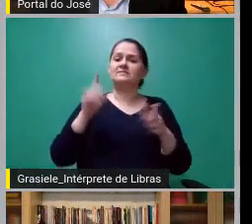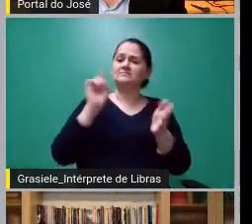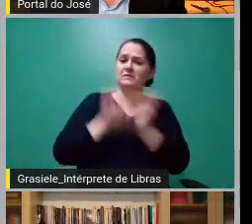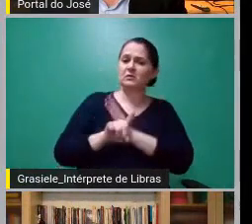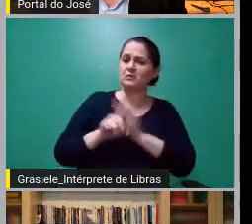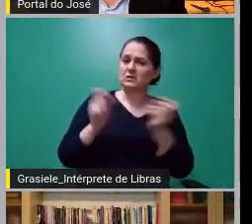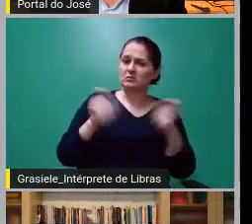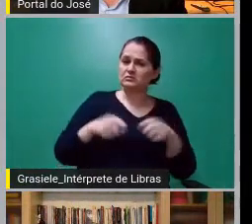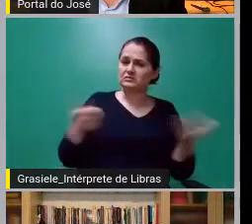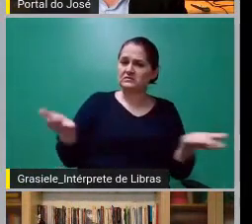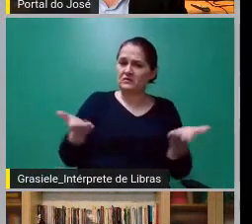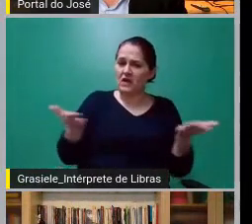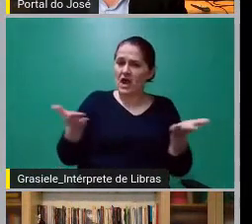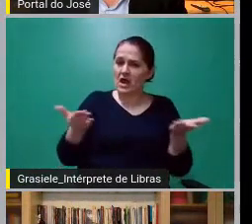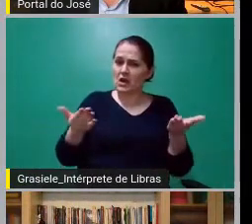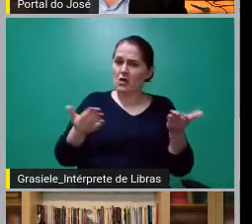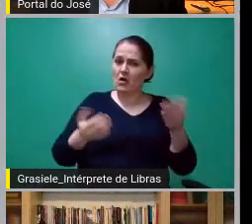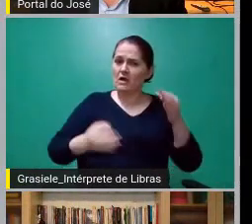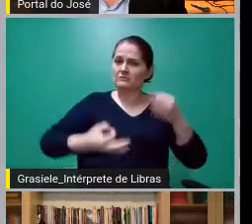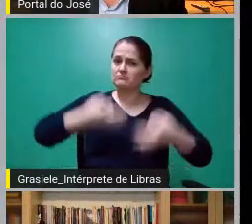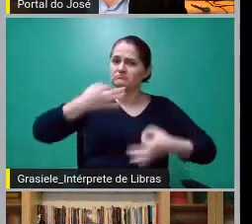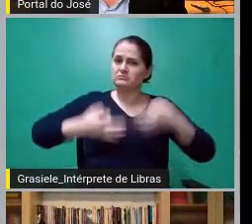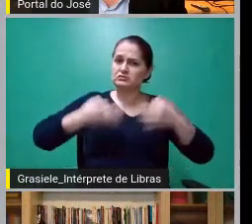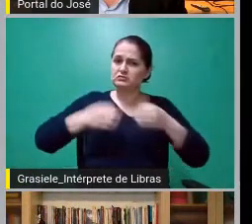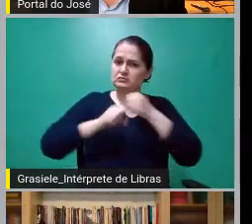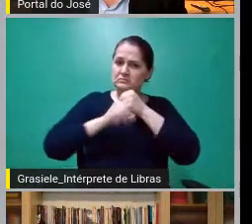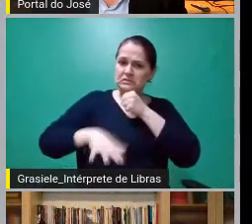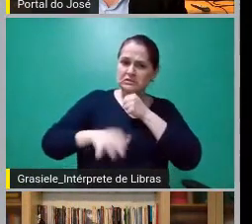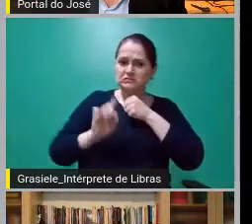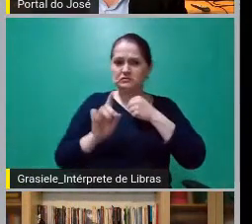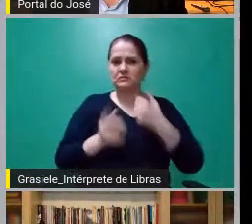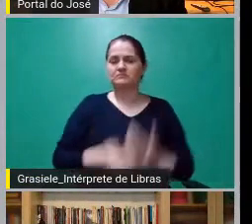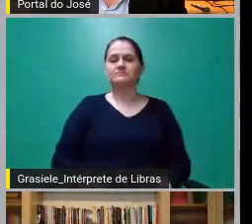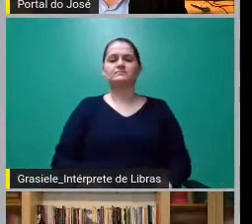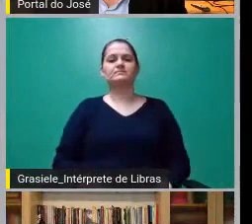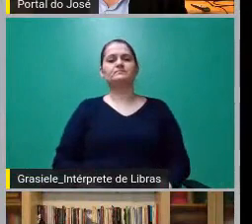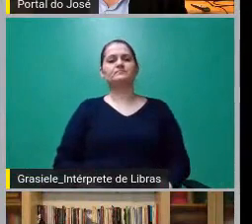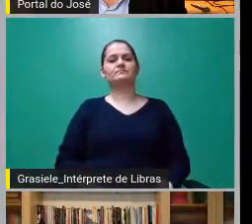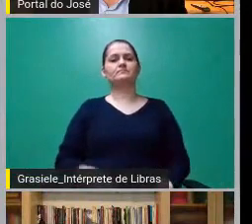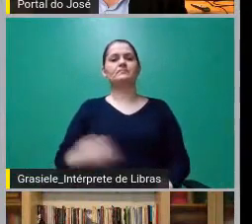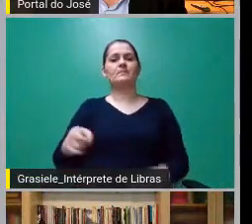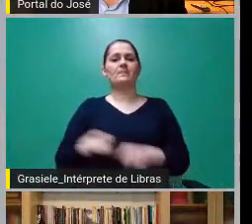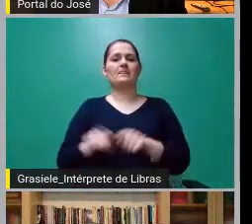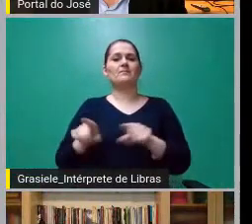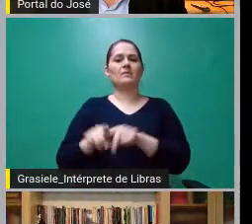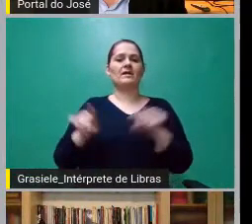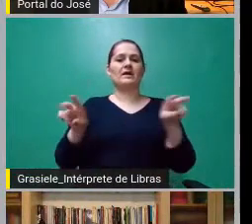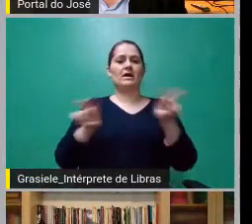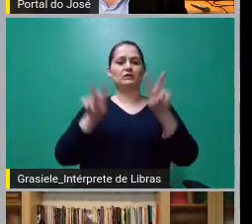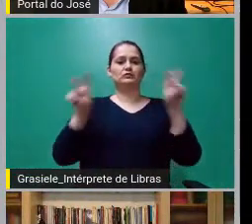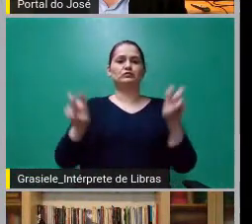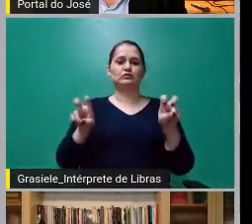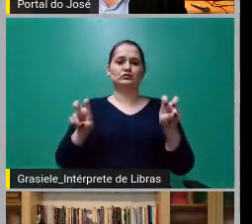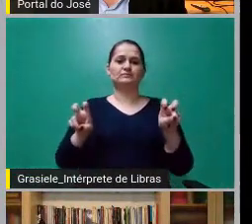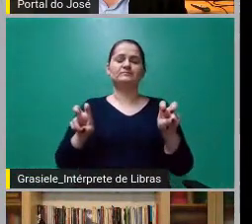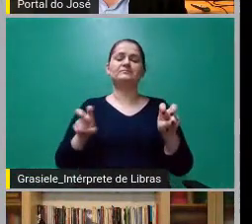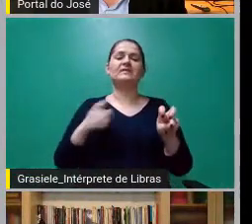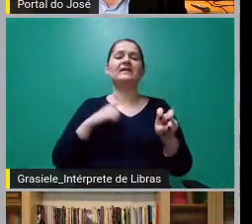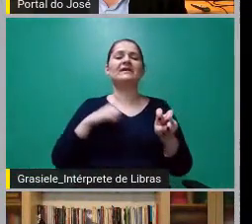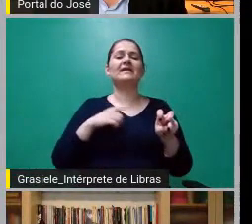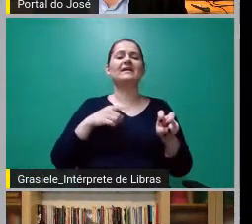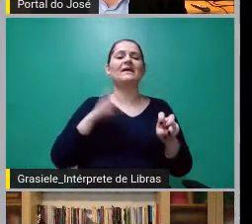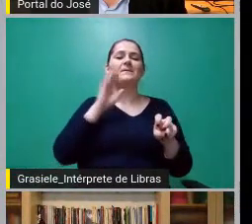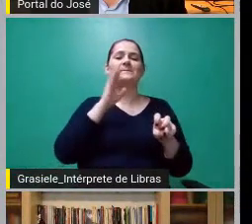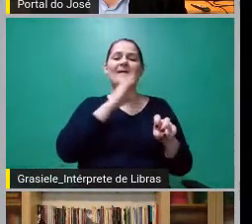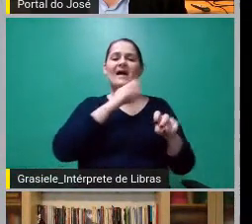um slide aqui. Olha, isso aí foi outro assunto que até hoje, é um tabu, toda mesa de bar que vai lá aos